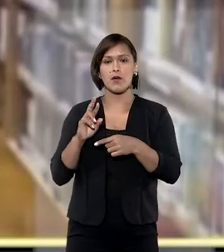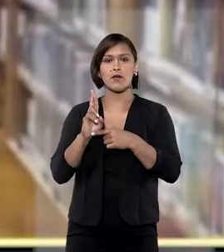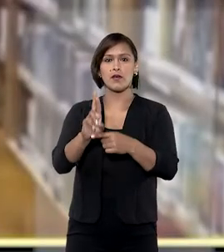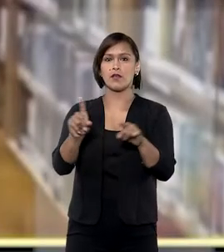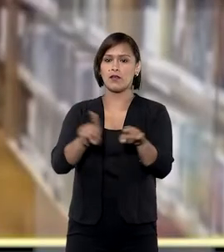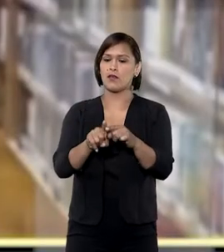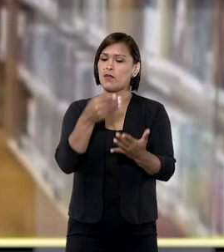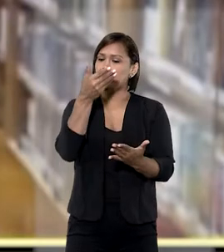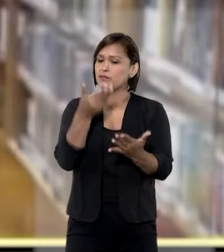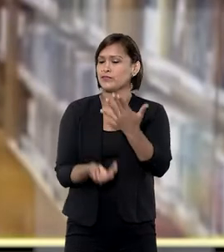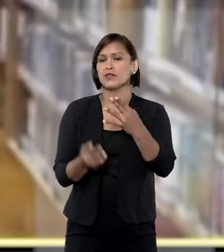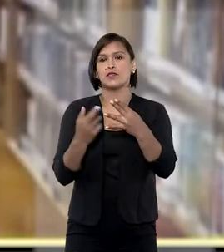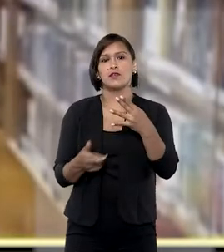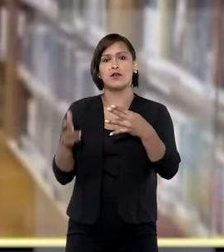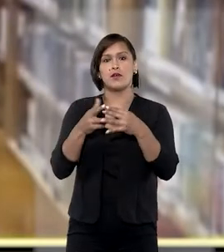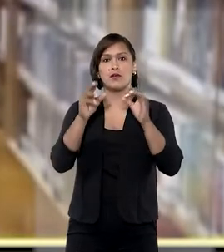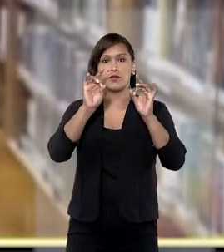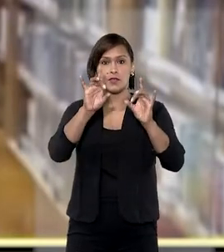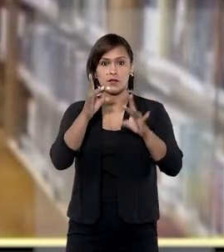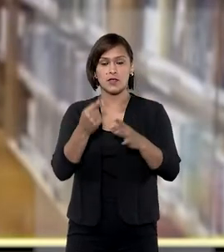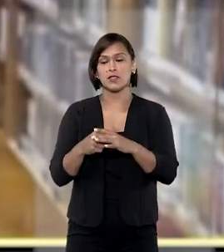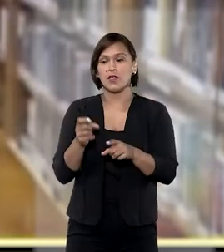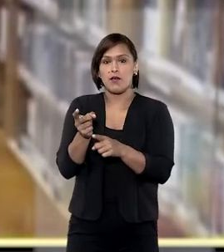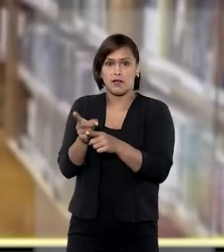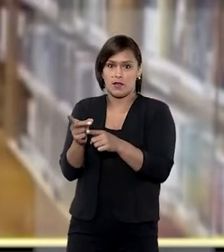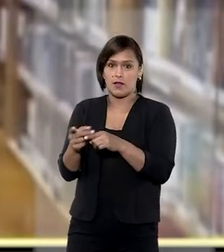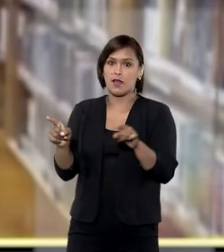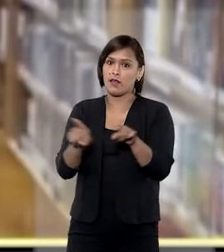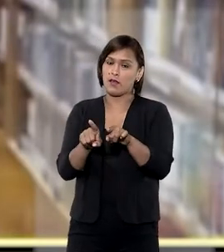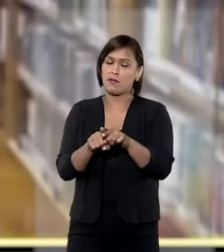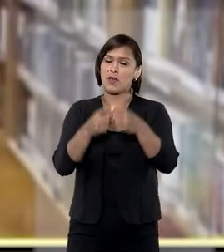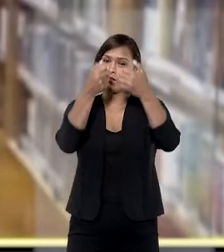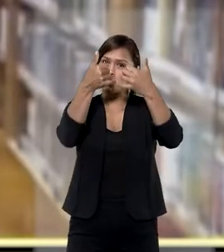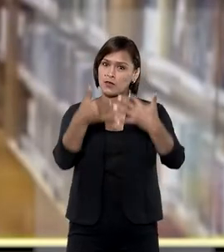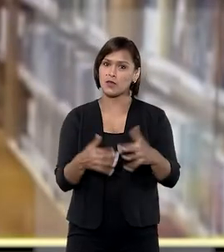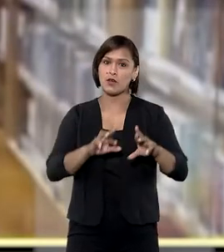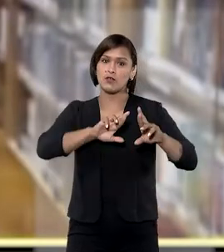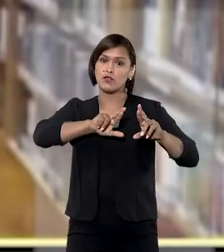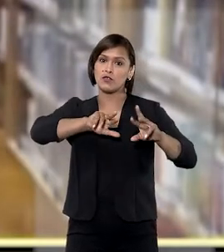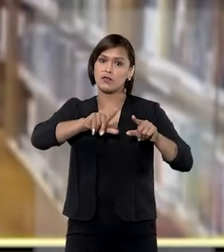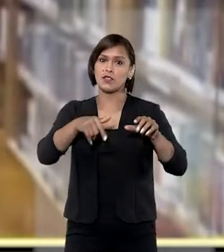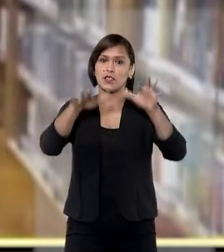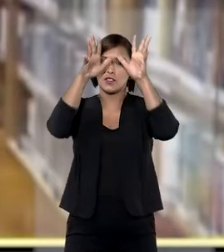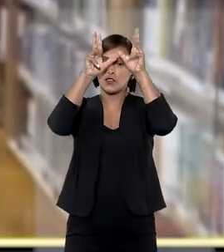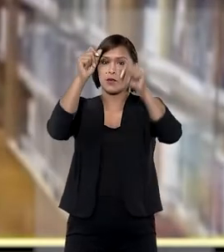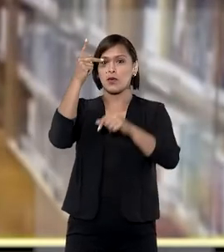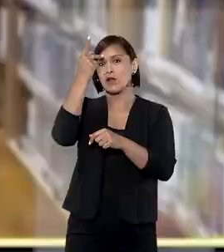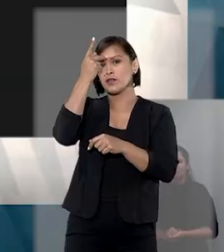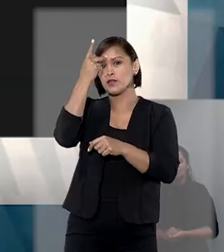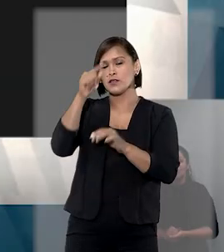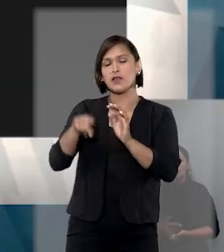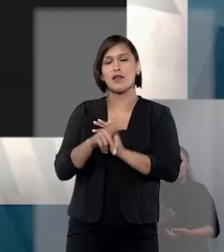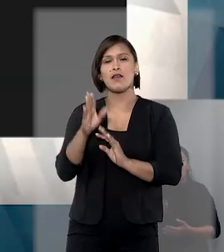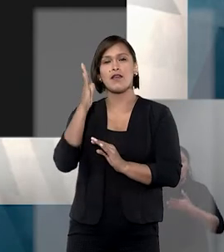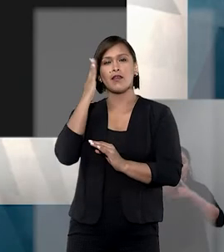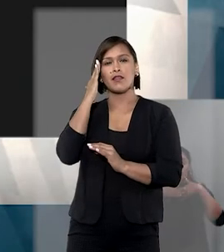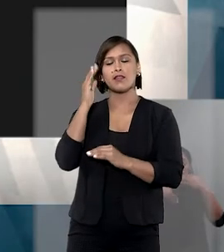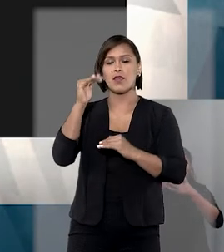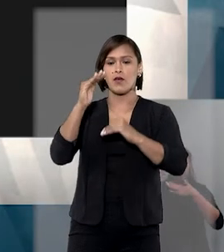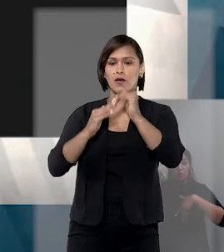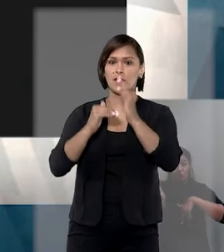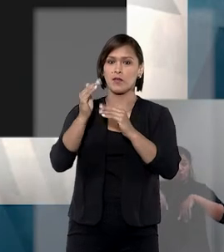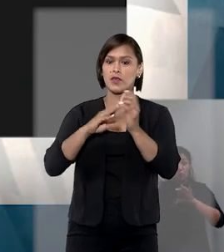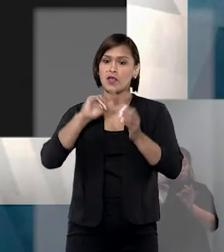o relator também negou o provimento ao recurso especial da locatária, mas por fundamento diferente do Tribunal Paulista, reconhecendo a